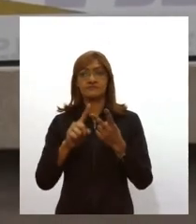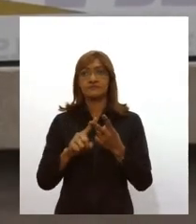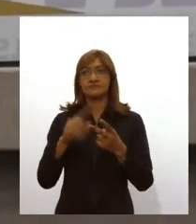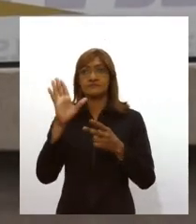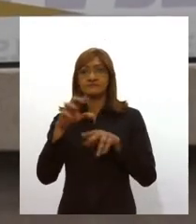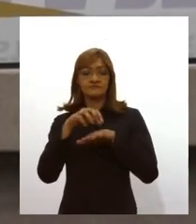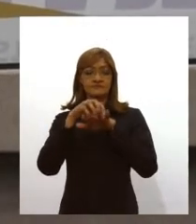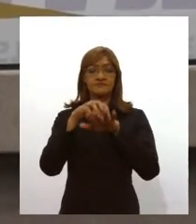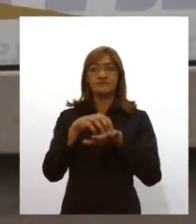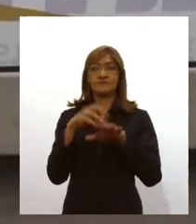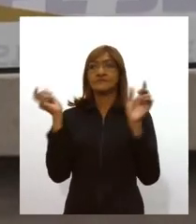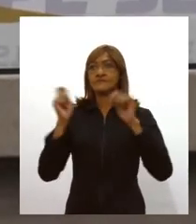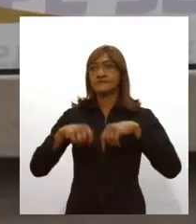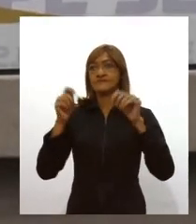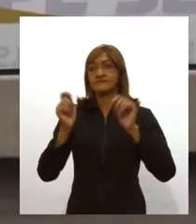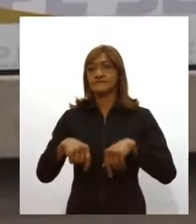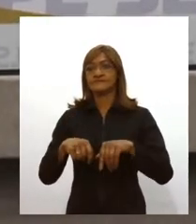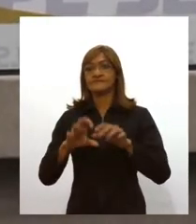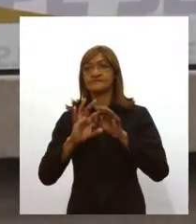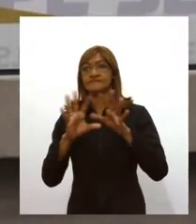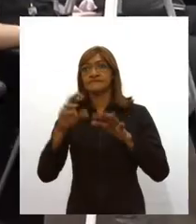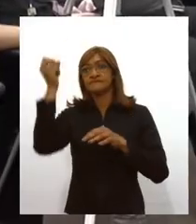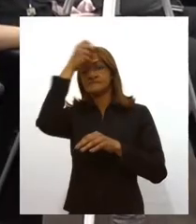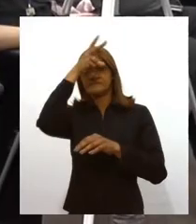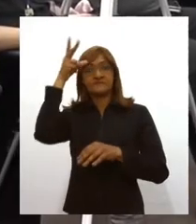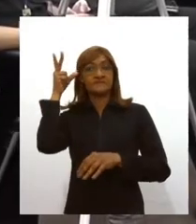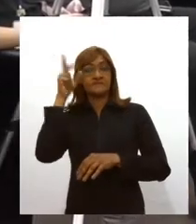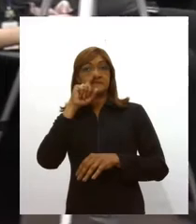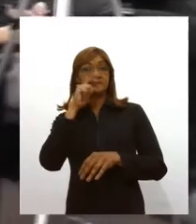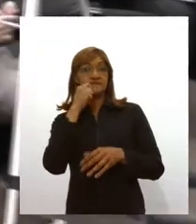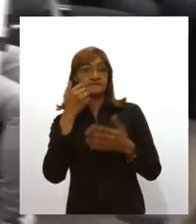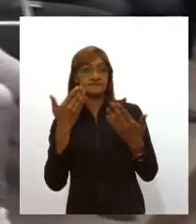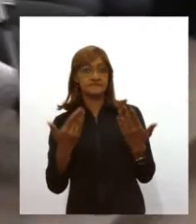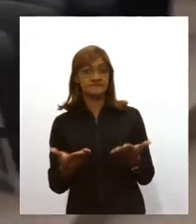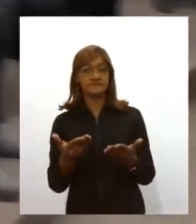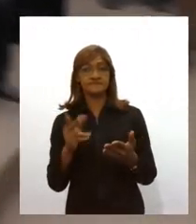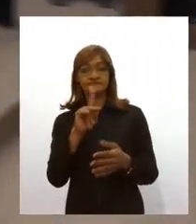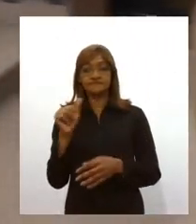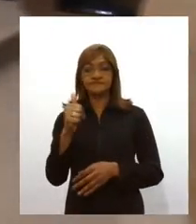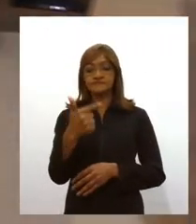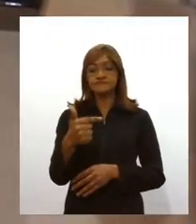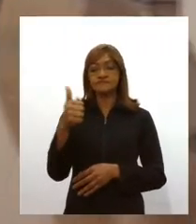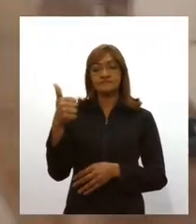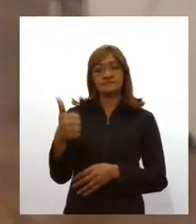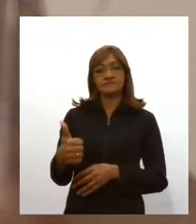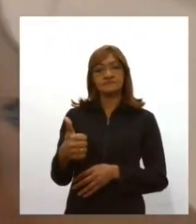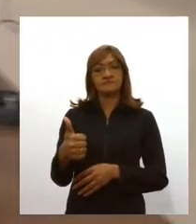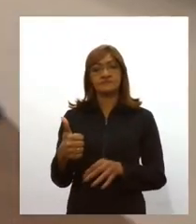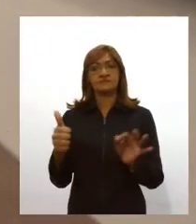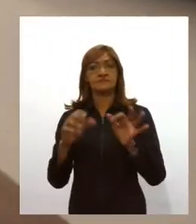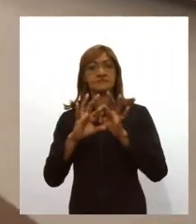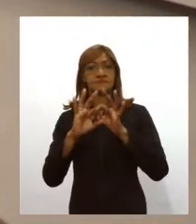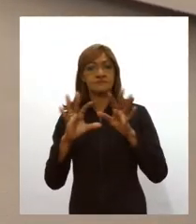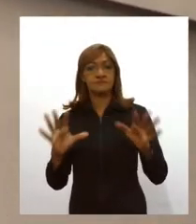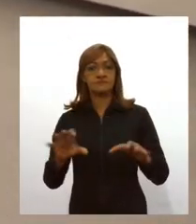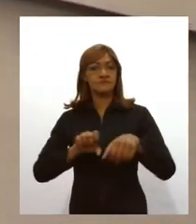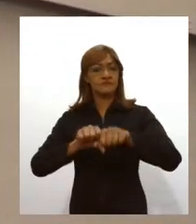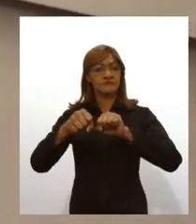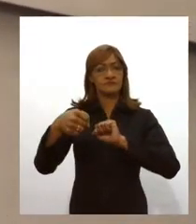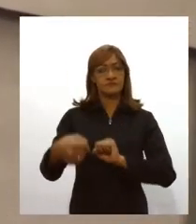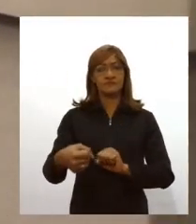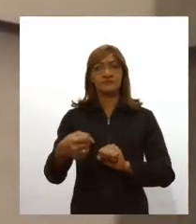acordo com capacidade liberada pelas prefeituras. A partir do próximo dia 21, ficam liberadas formaturas,